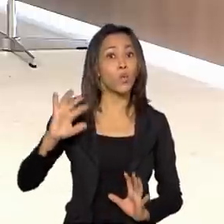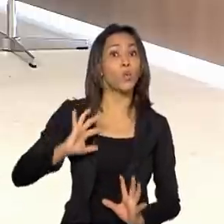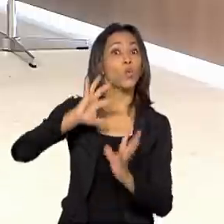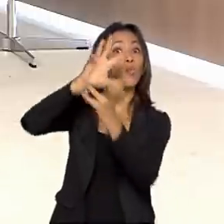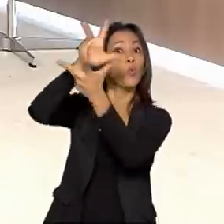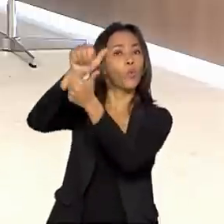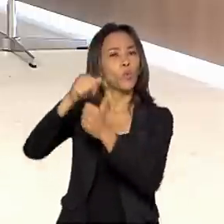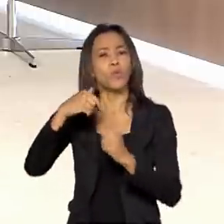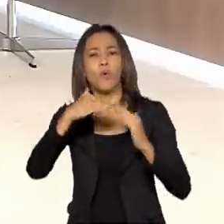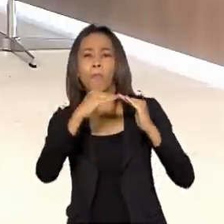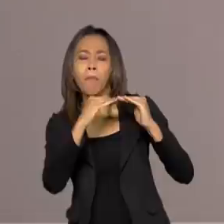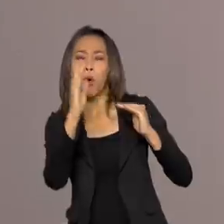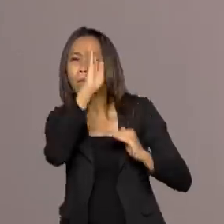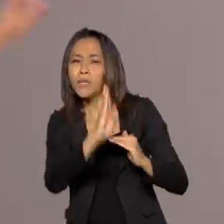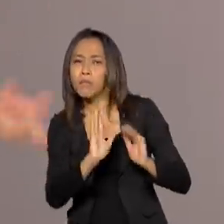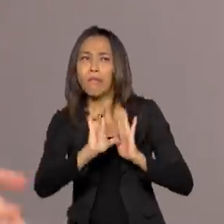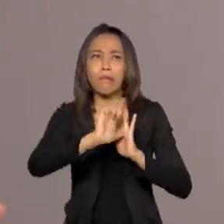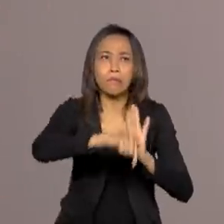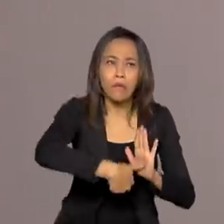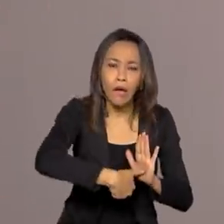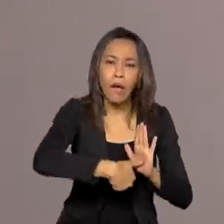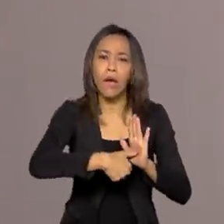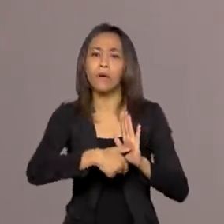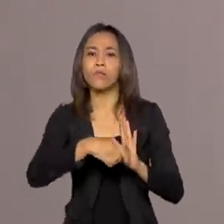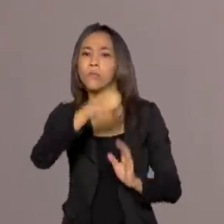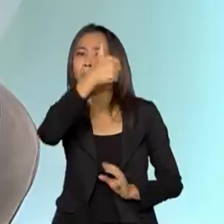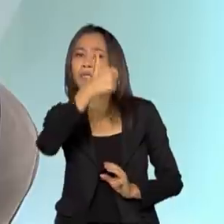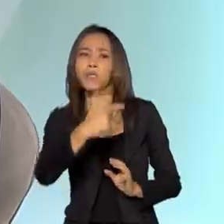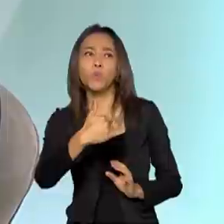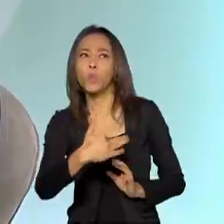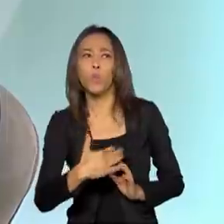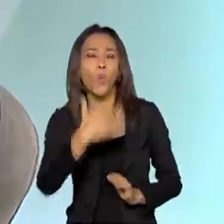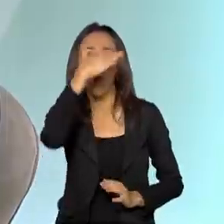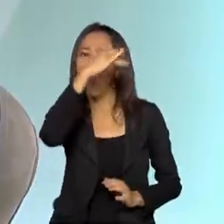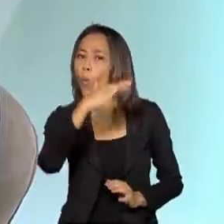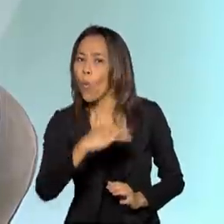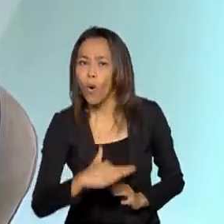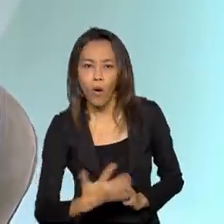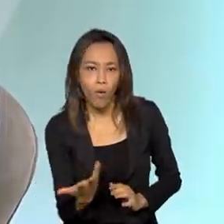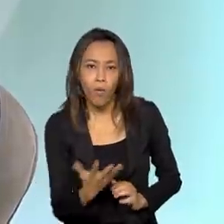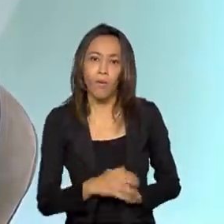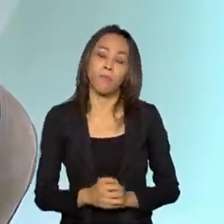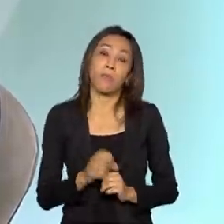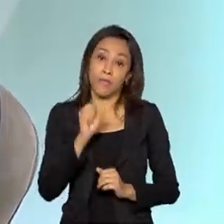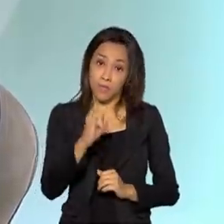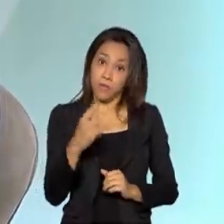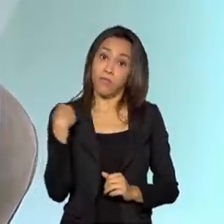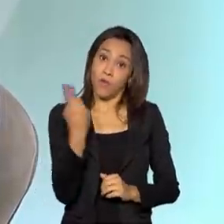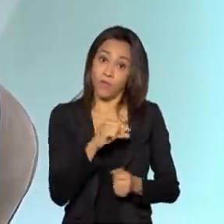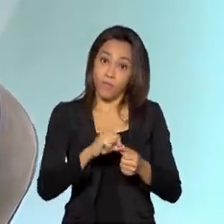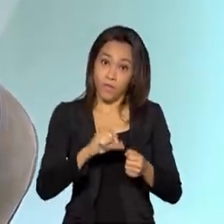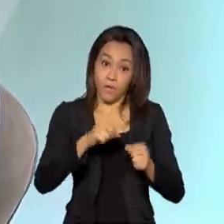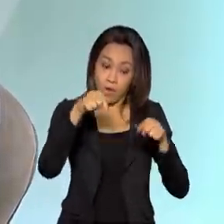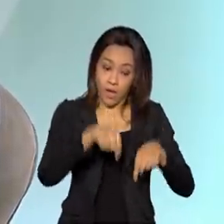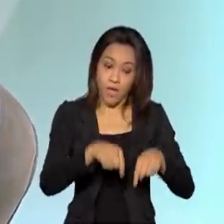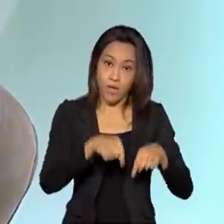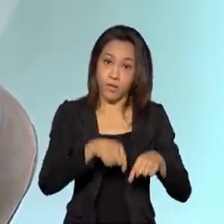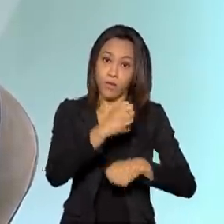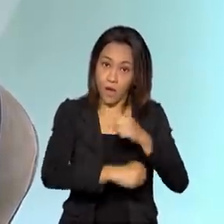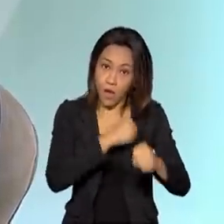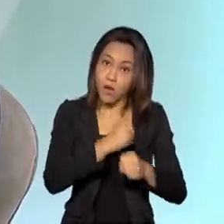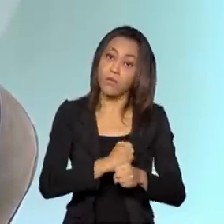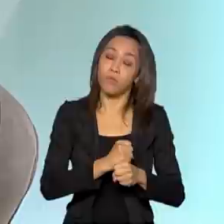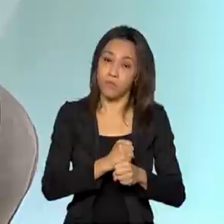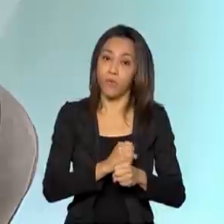posição? Estamos atrasados? Estamos em que lugar? Eu acho que se realizarmos o edital nesse ano, nós estaríamos em bom tempo.